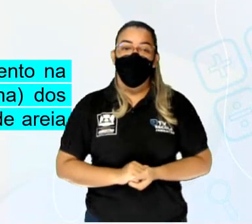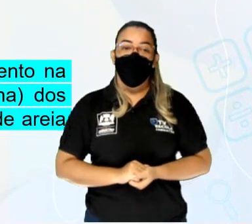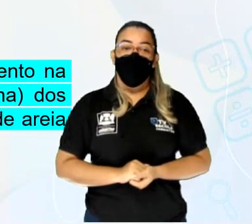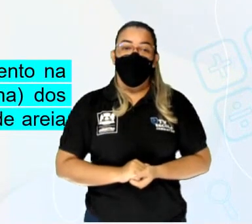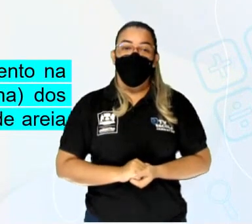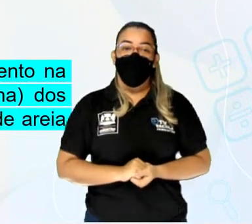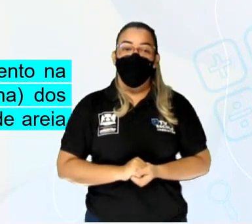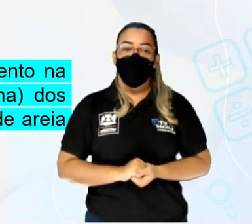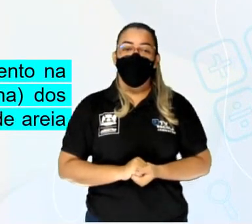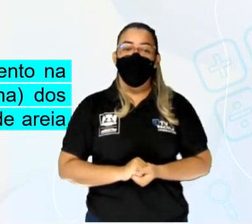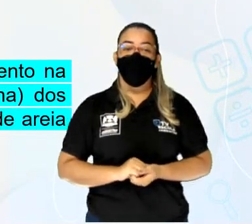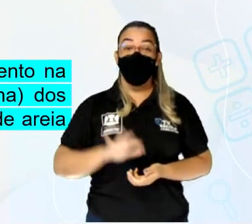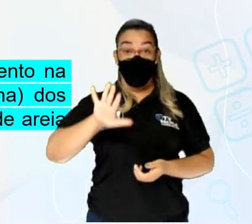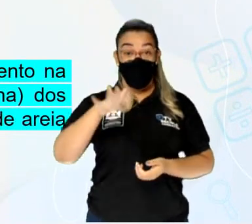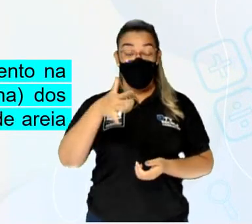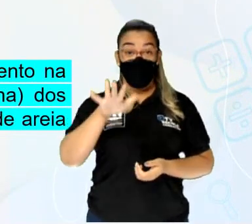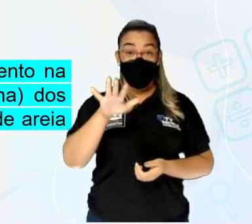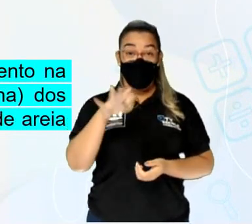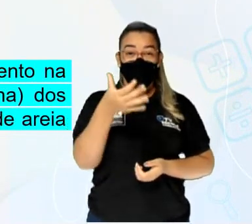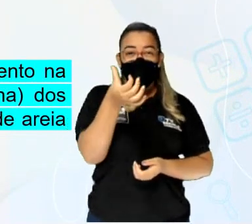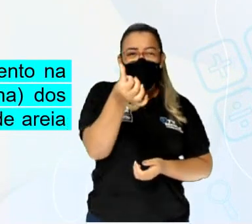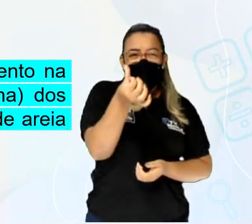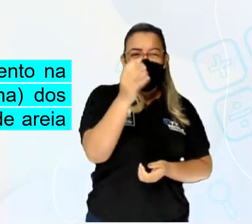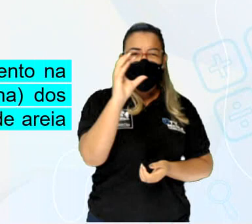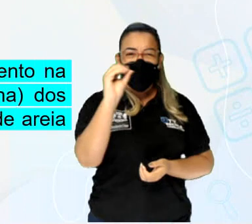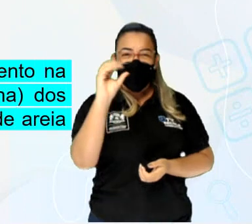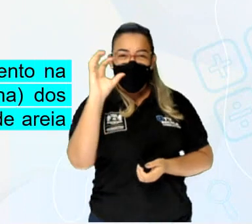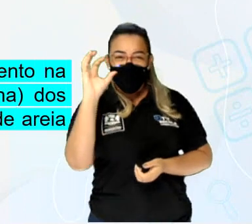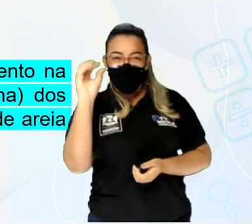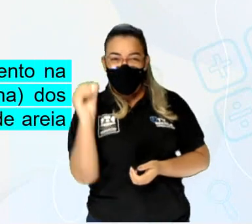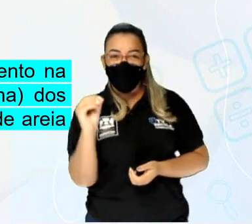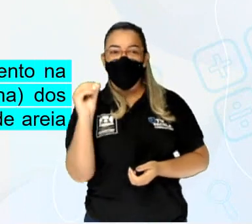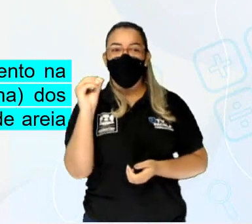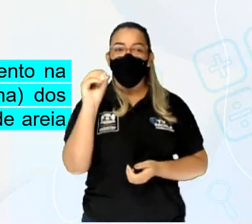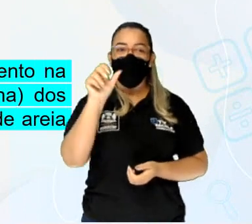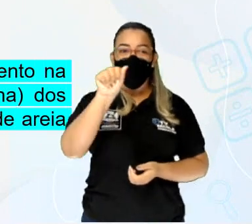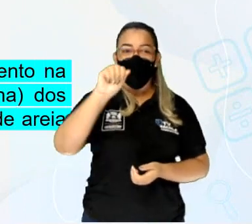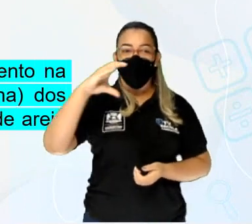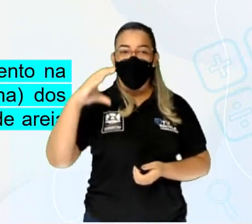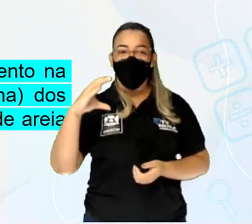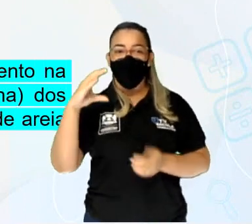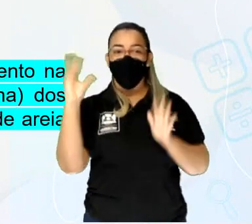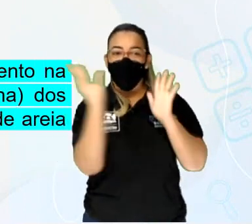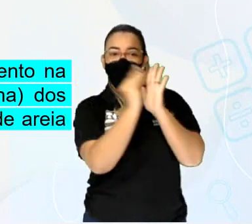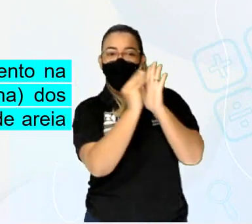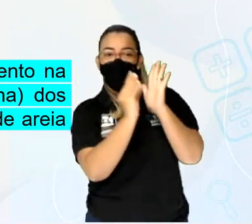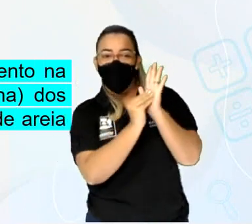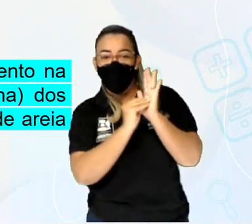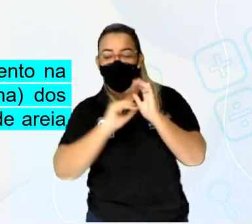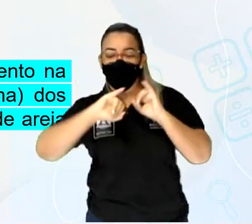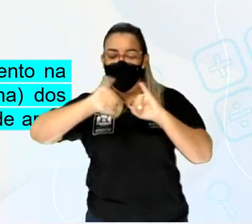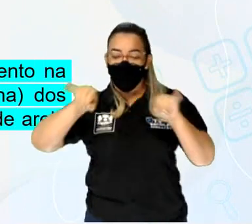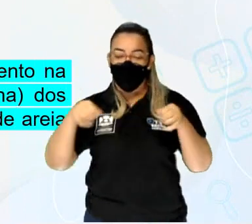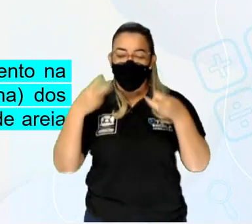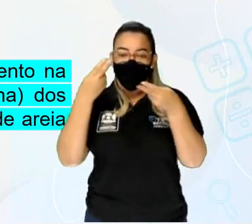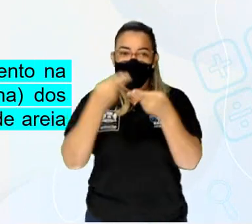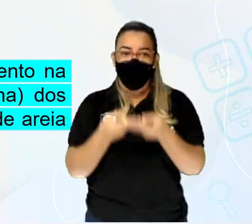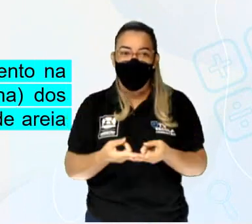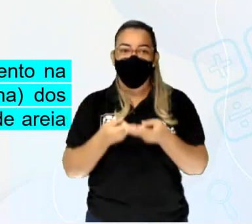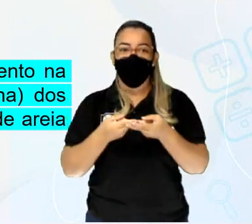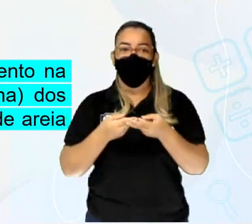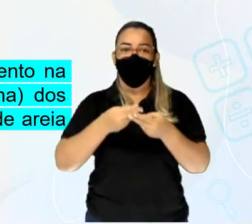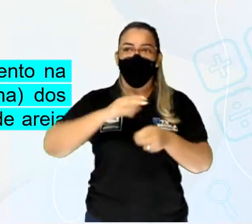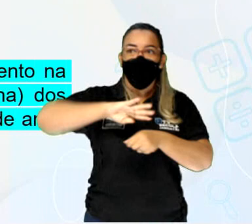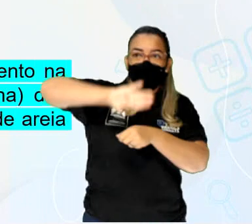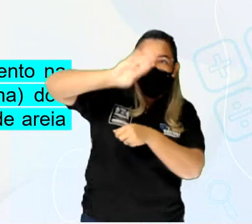Por volta de 600 a.C., registra-se o aparecimento na Judéia, que é a parte montanhosa